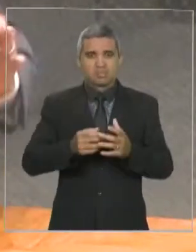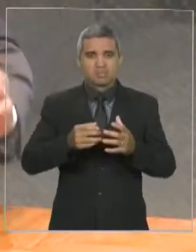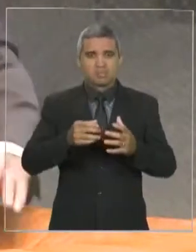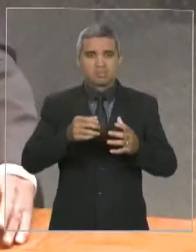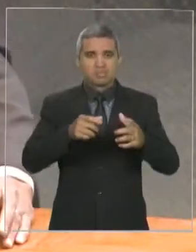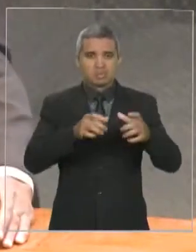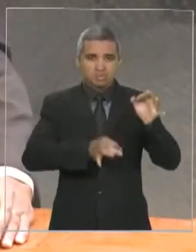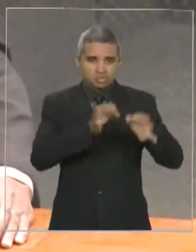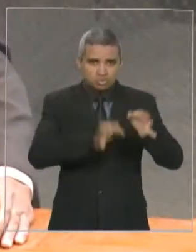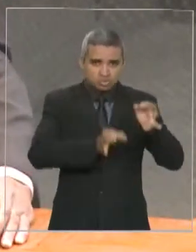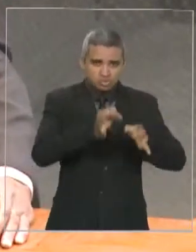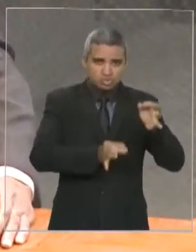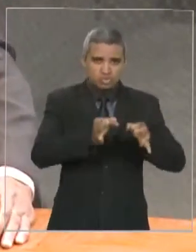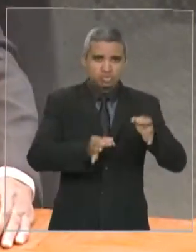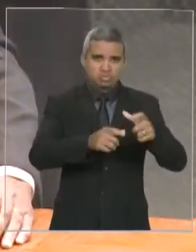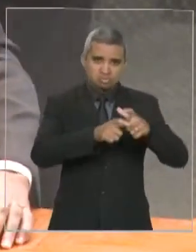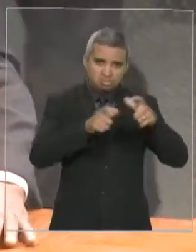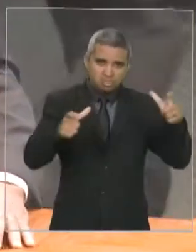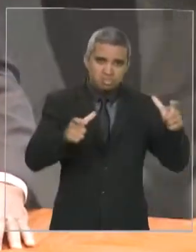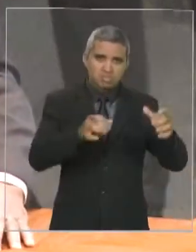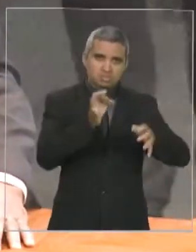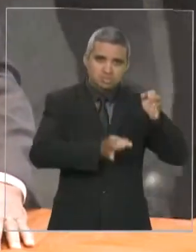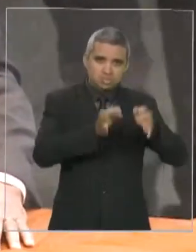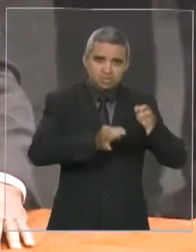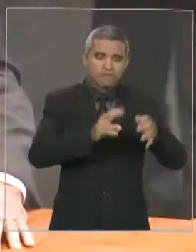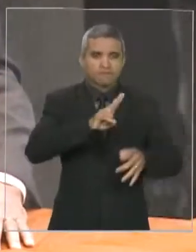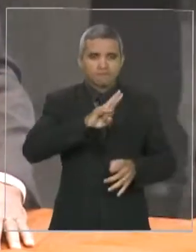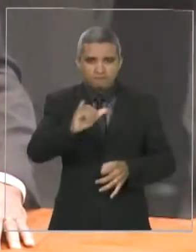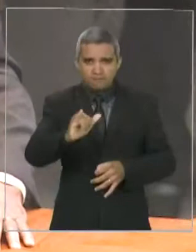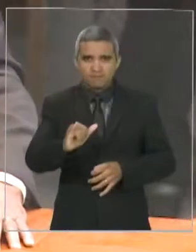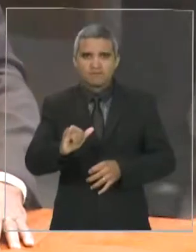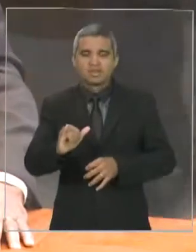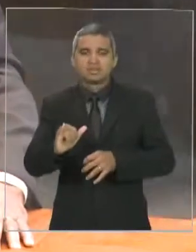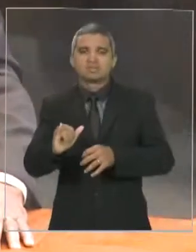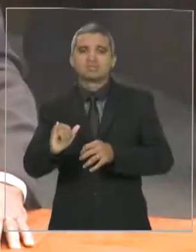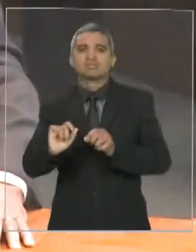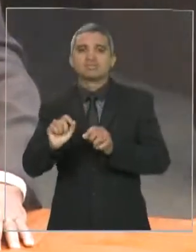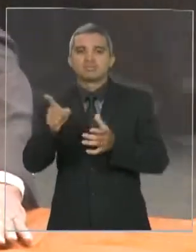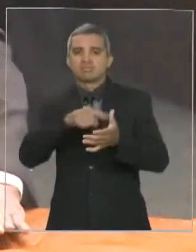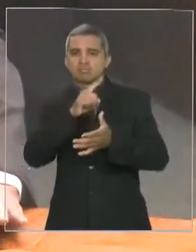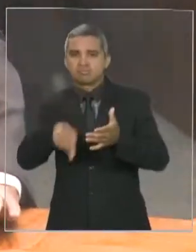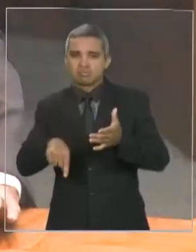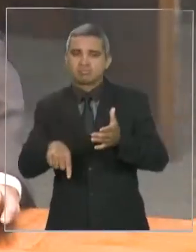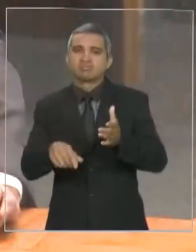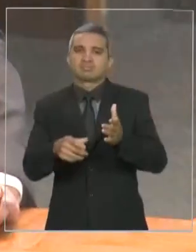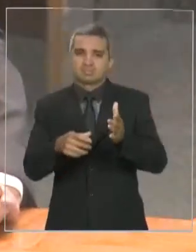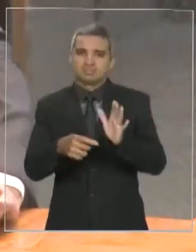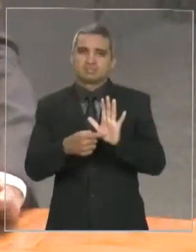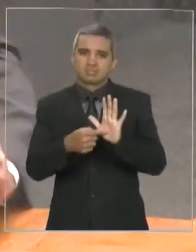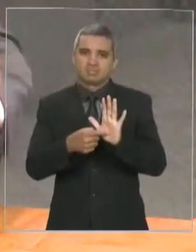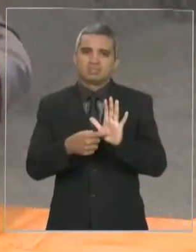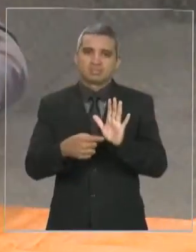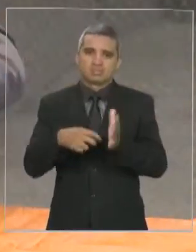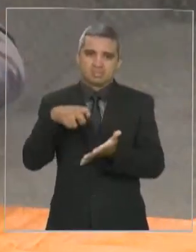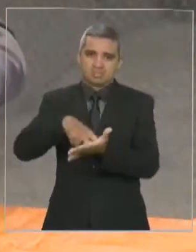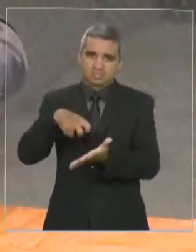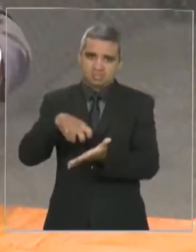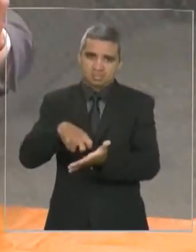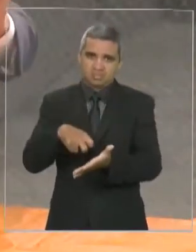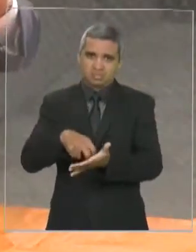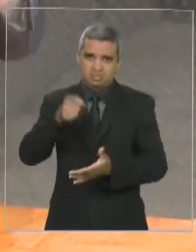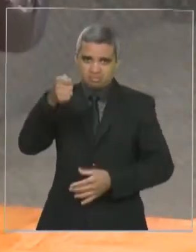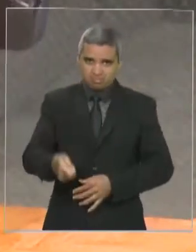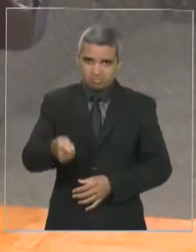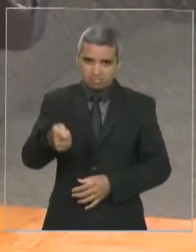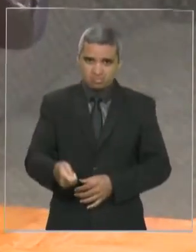judiciário no país, ele fará justiça e, nos tribunais superiores, o presidente Lula